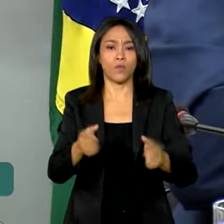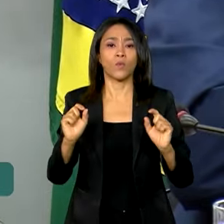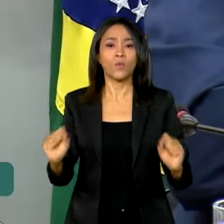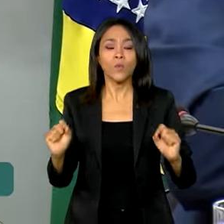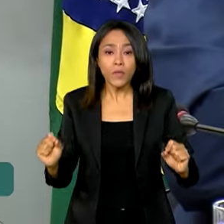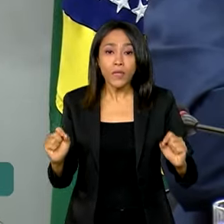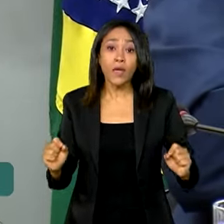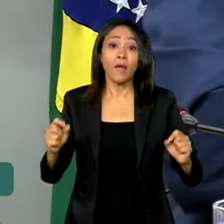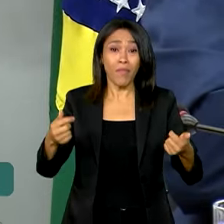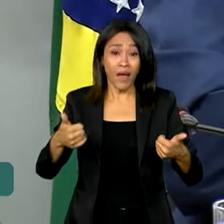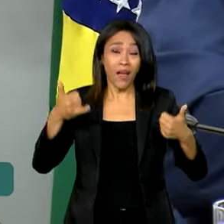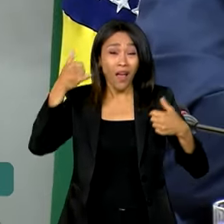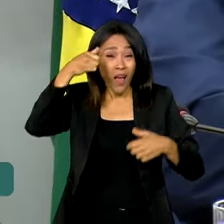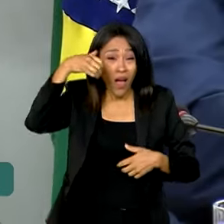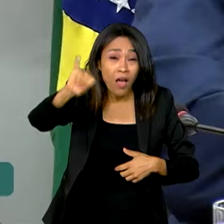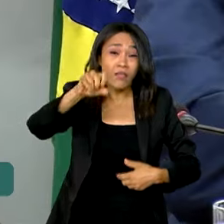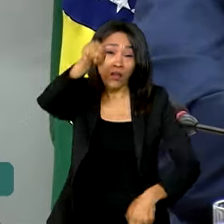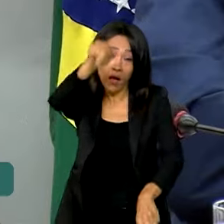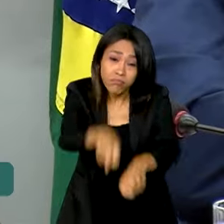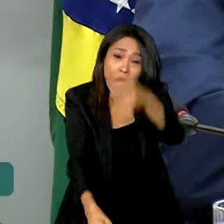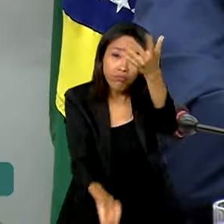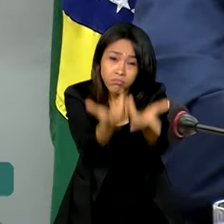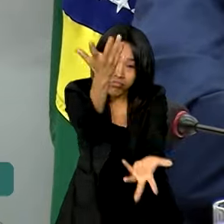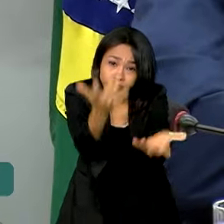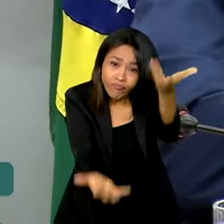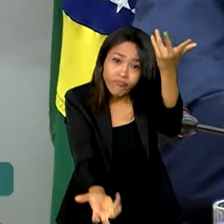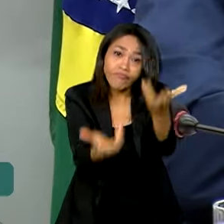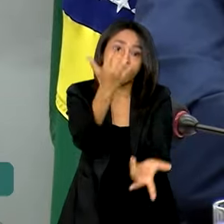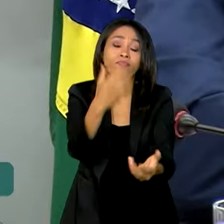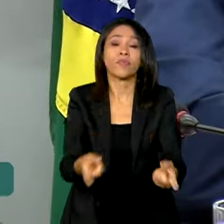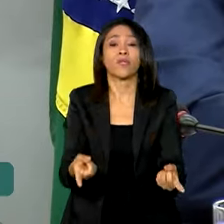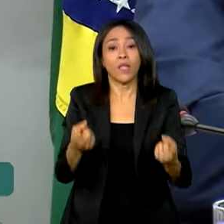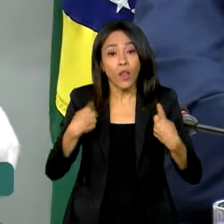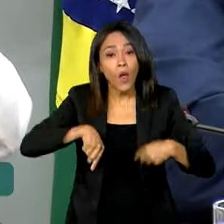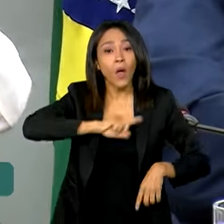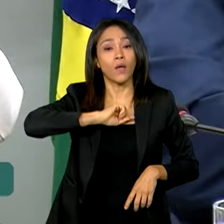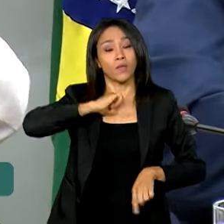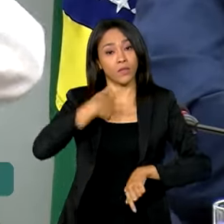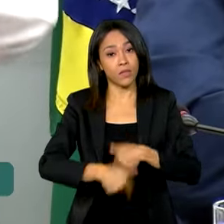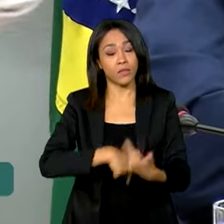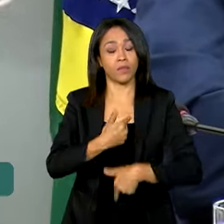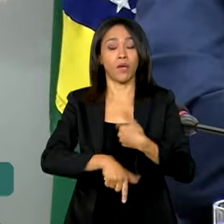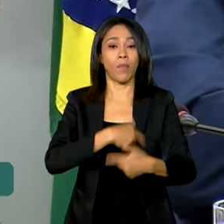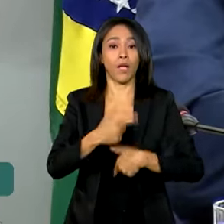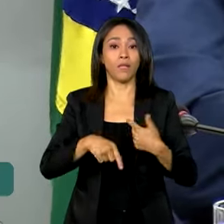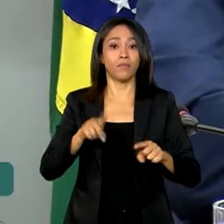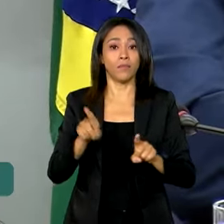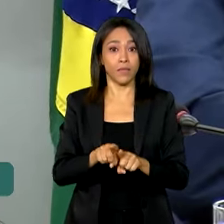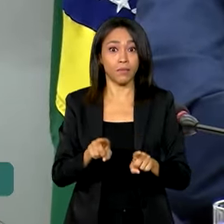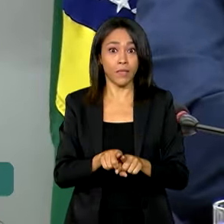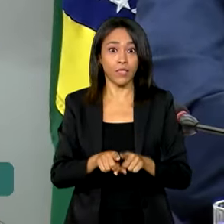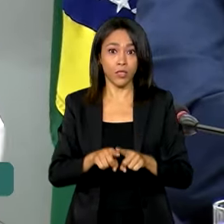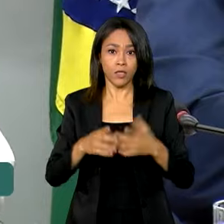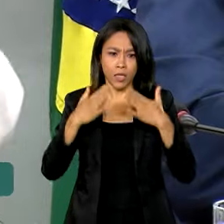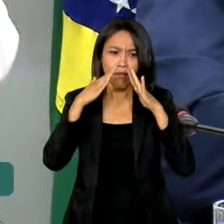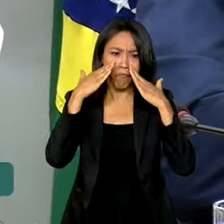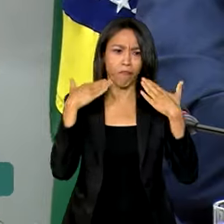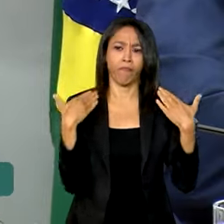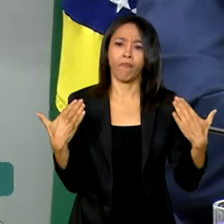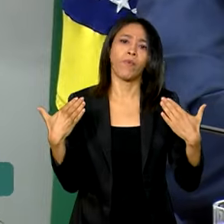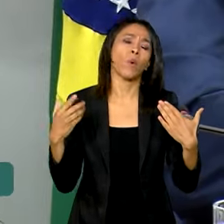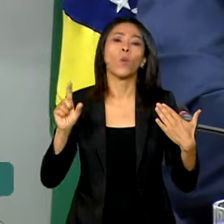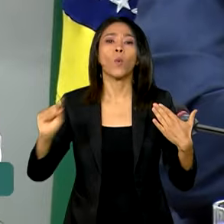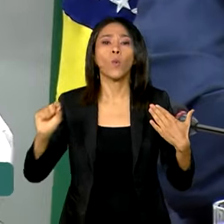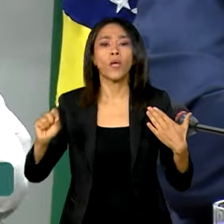combate ao incêndio, propriamente dito, estamos trabalhando no que nós chamamos da frente de dissuasão, que é